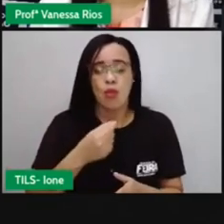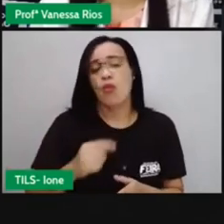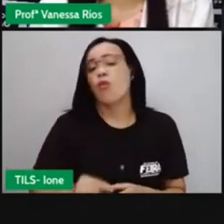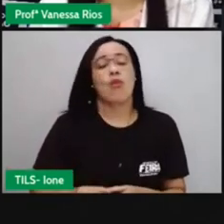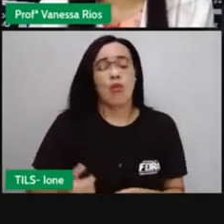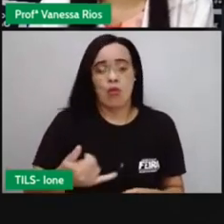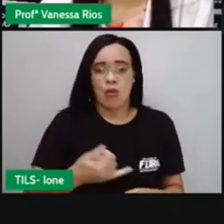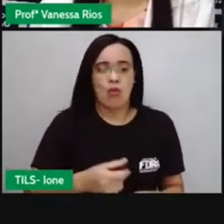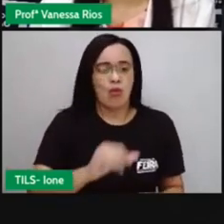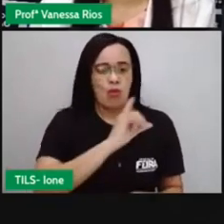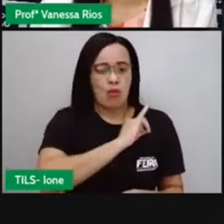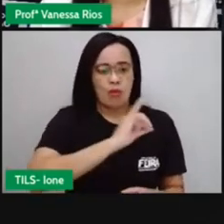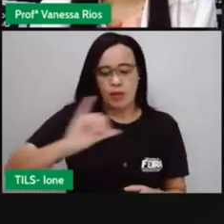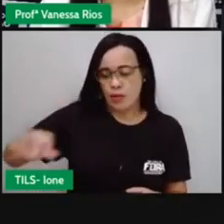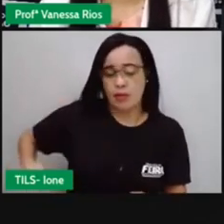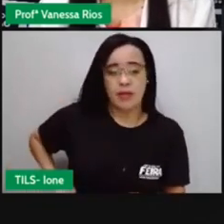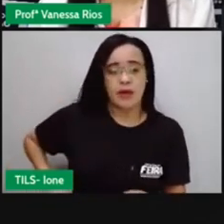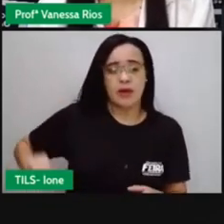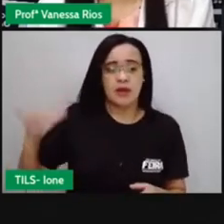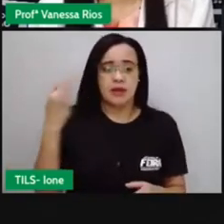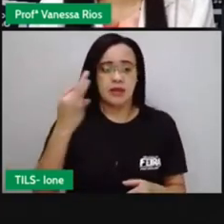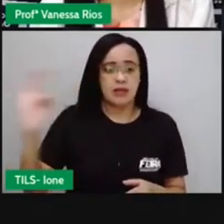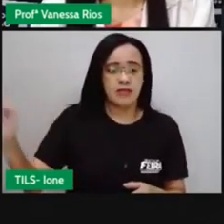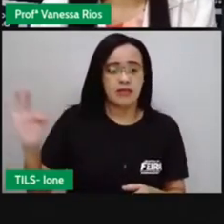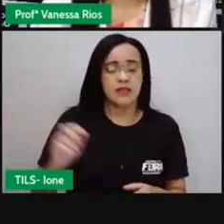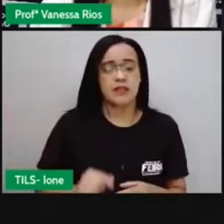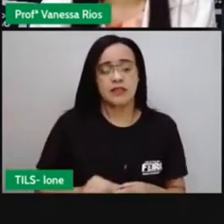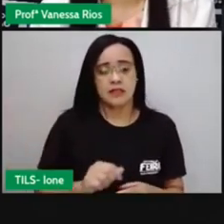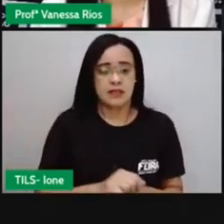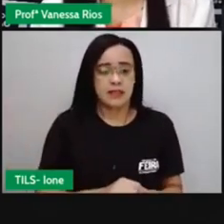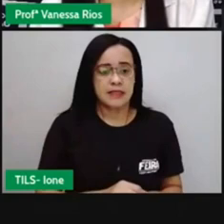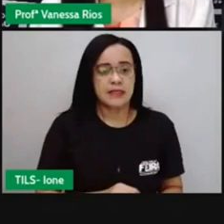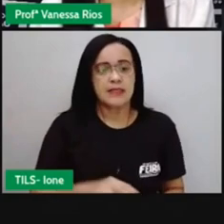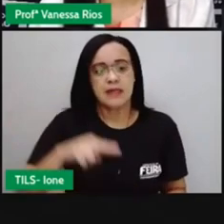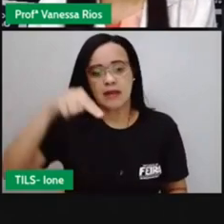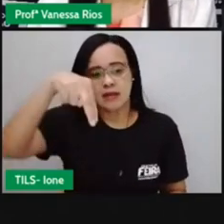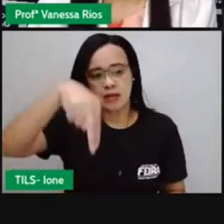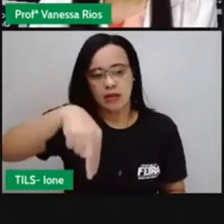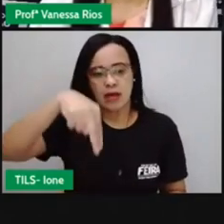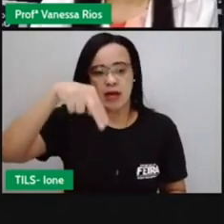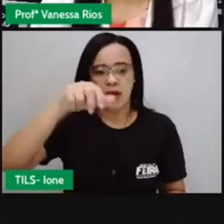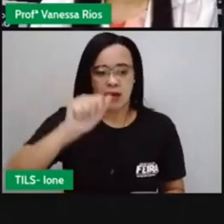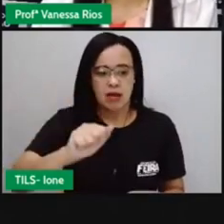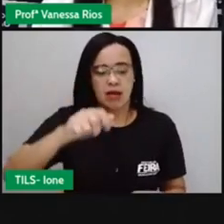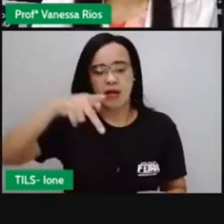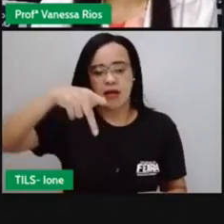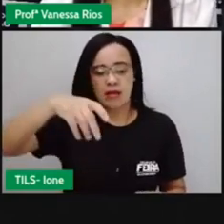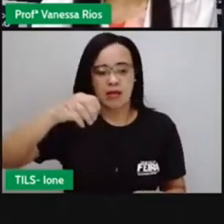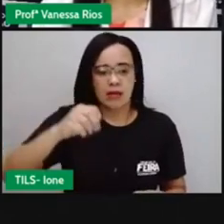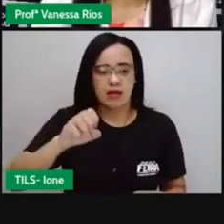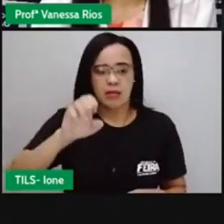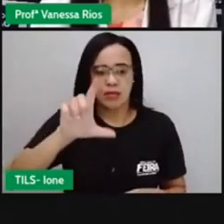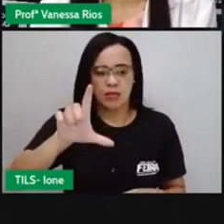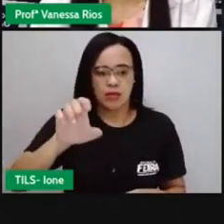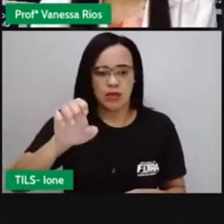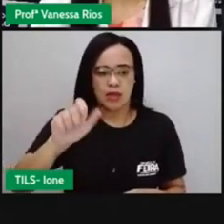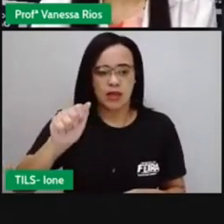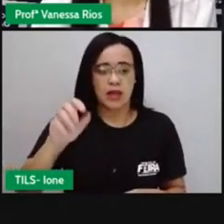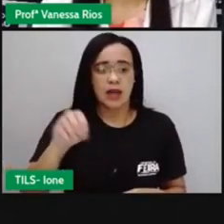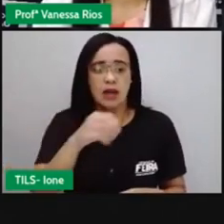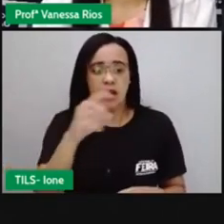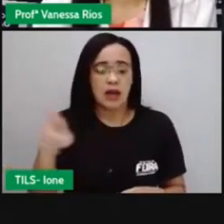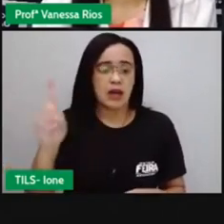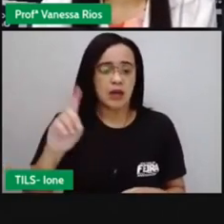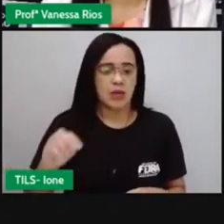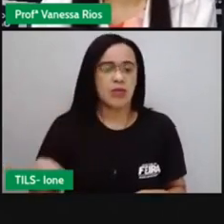aí da França. E queria tomar conta da Europa aí nessa briga aí, junto com a Inglaterra. Ele queria